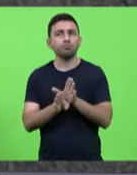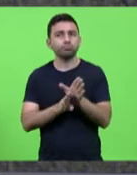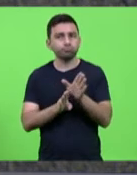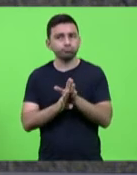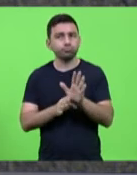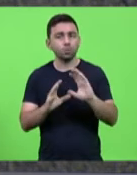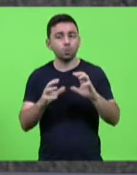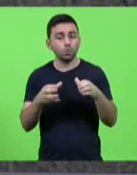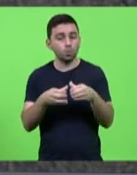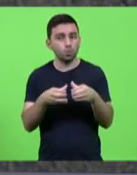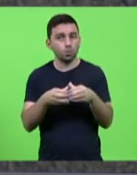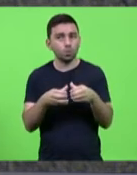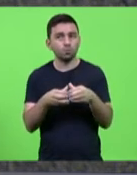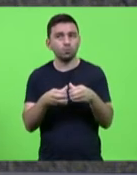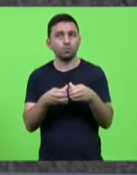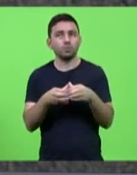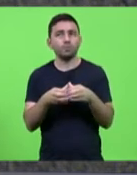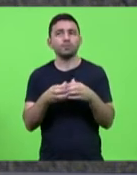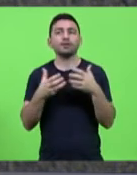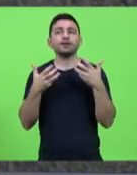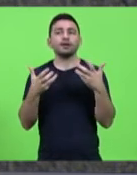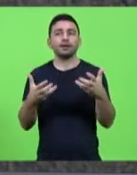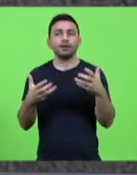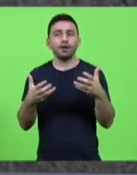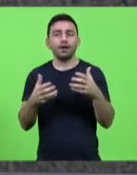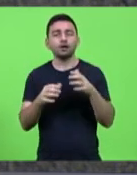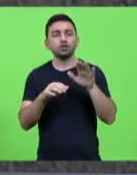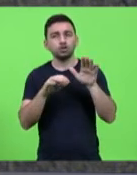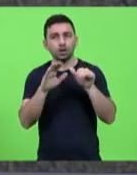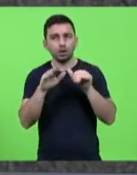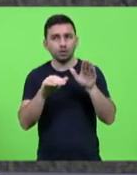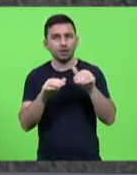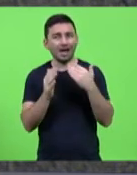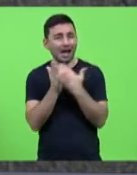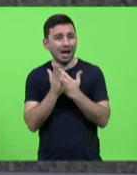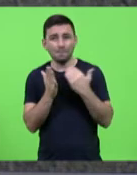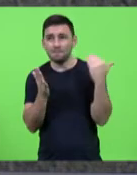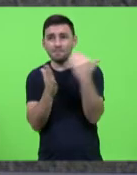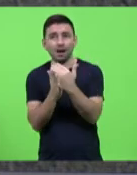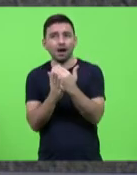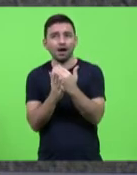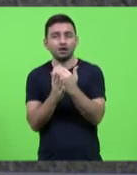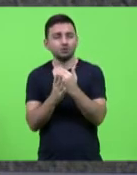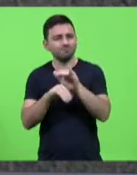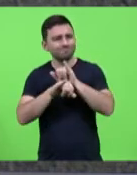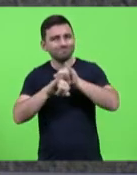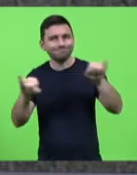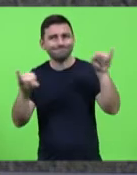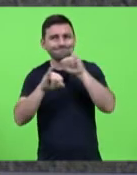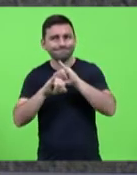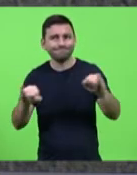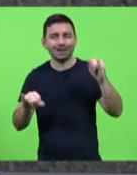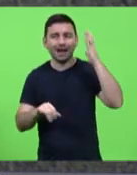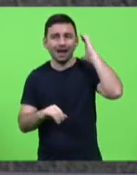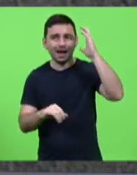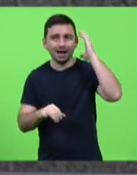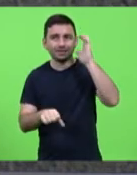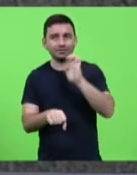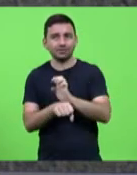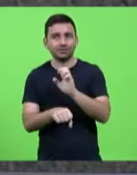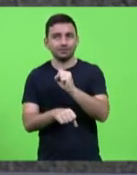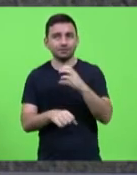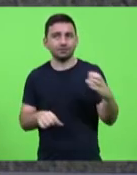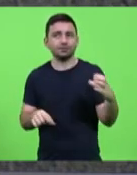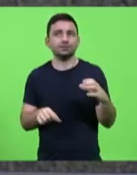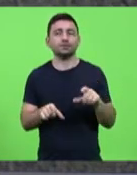sua equipe para que façam um chamado muito forte nas rádios de todo o Estado, através dos